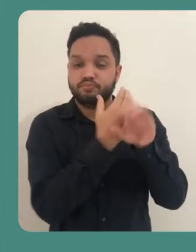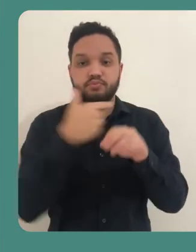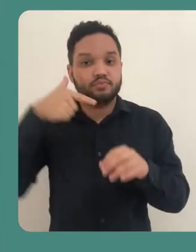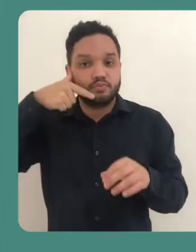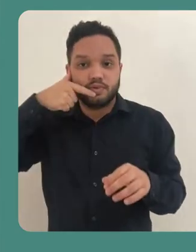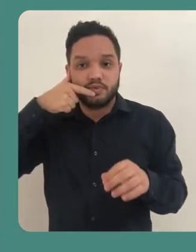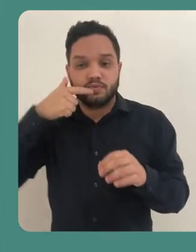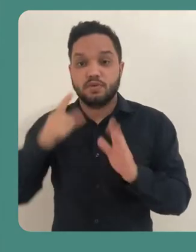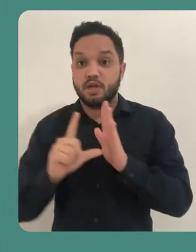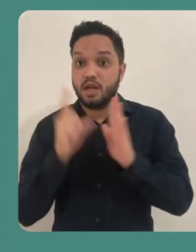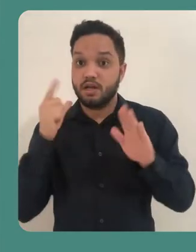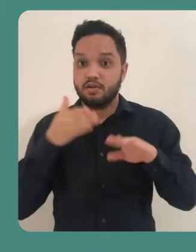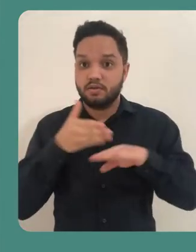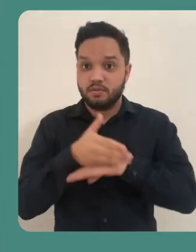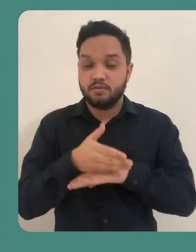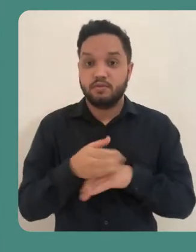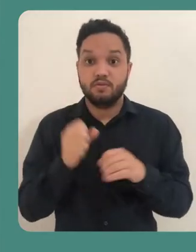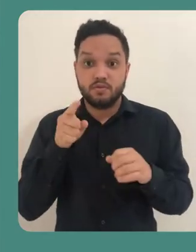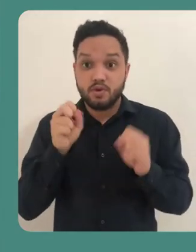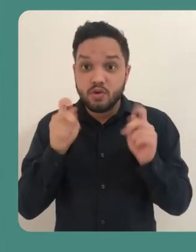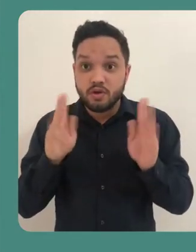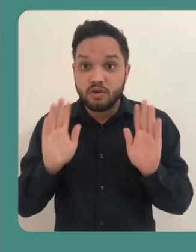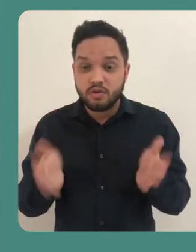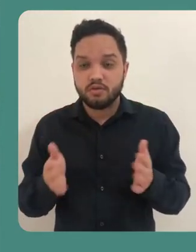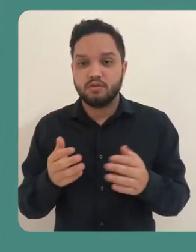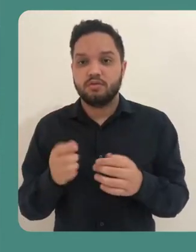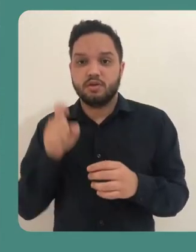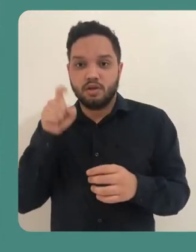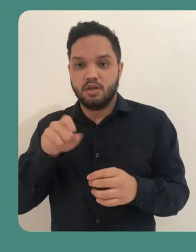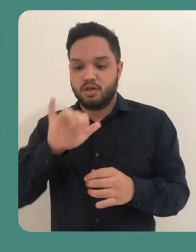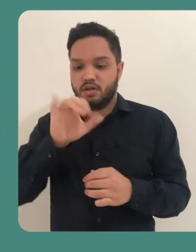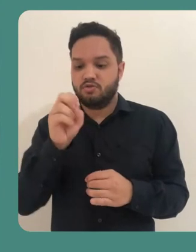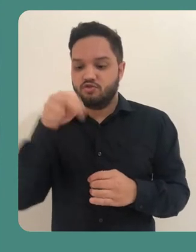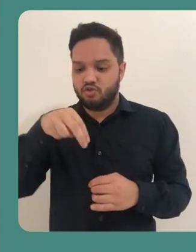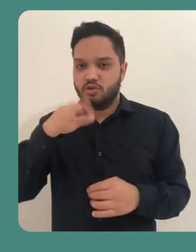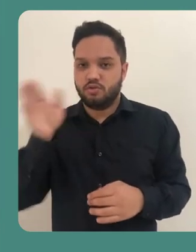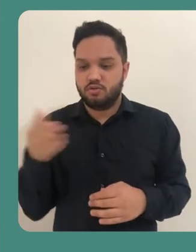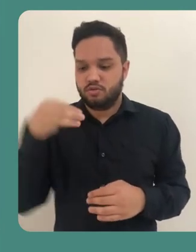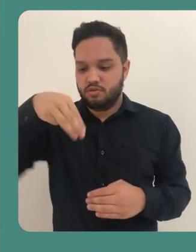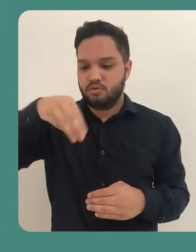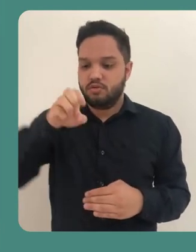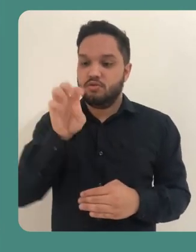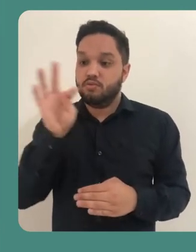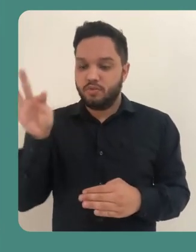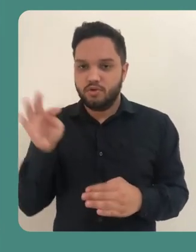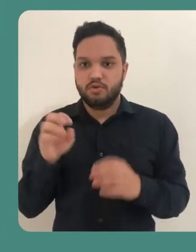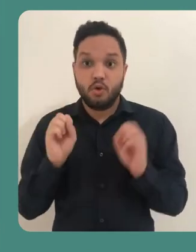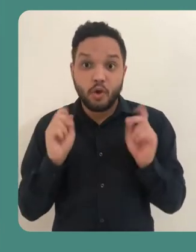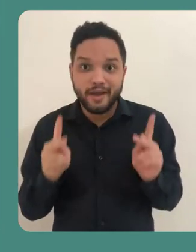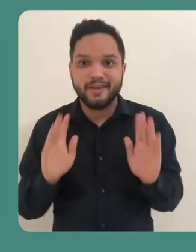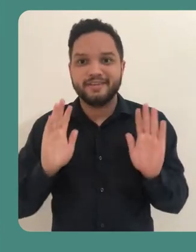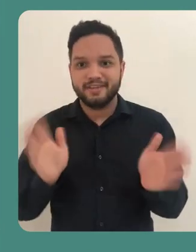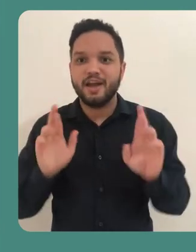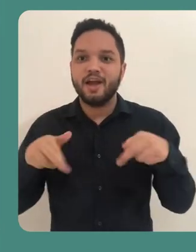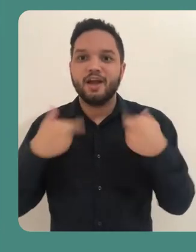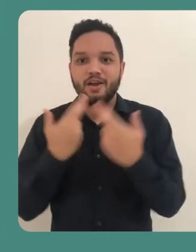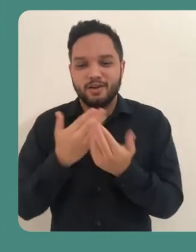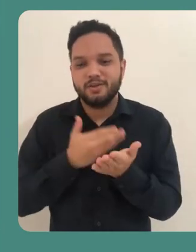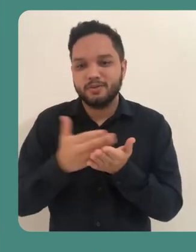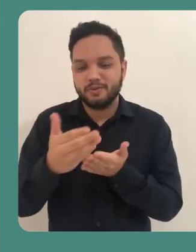antes de entrar na sala. Quando você estiver pronto, clique em Join Meeting. Pronto, a reunião já começou.